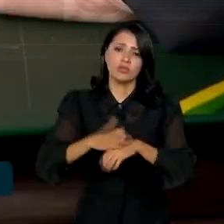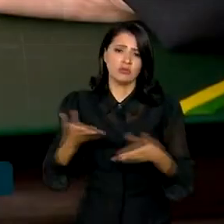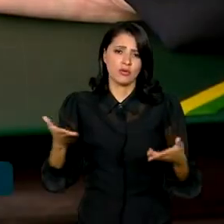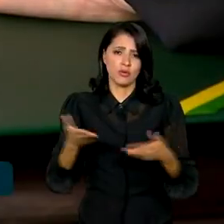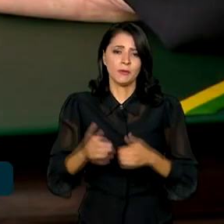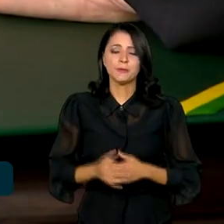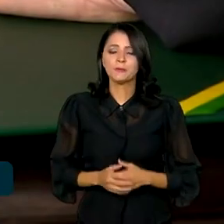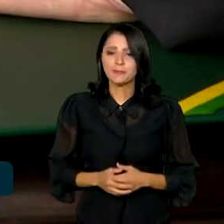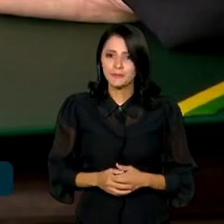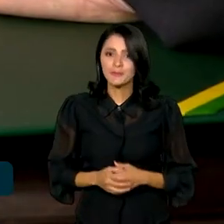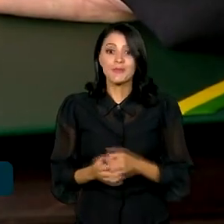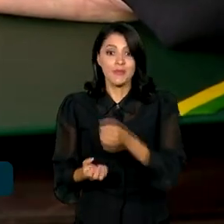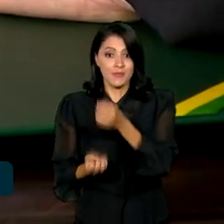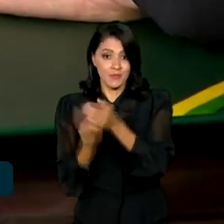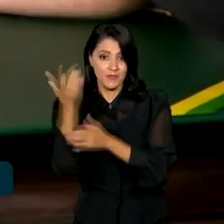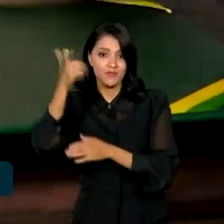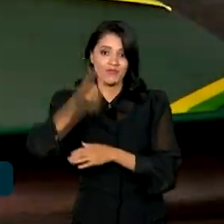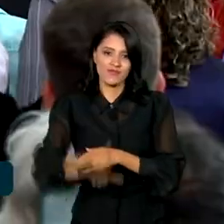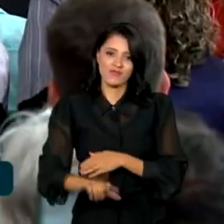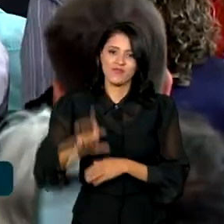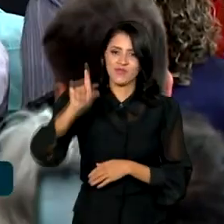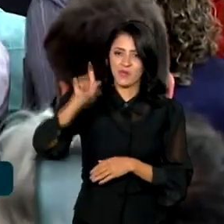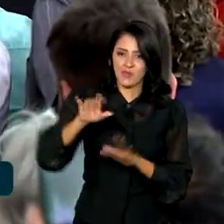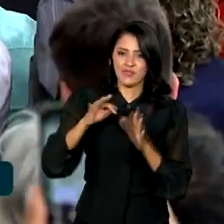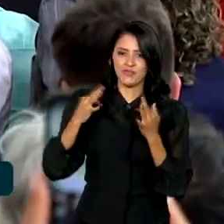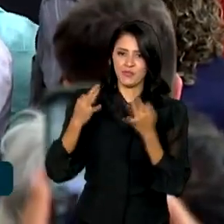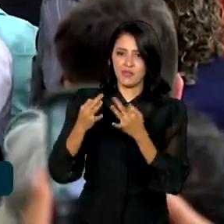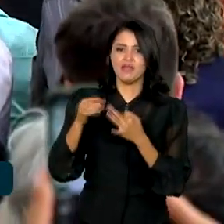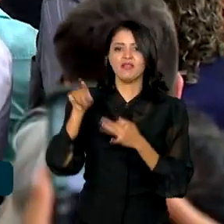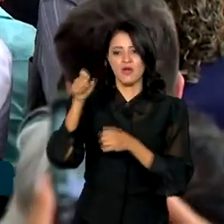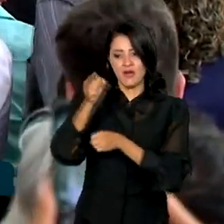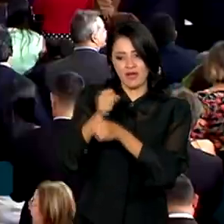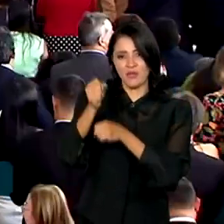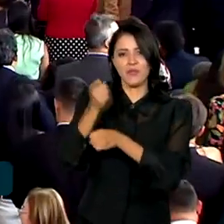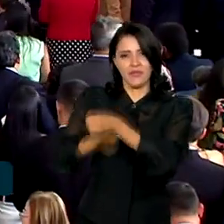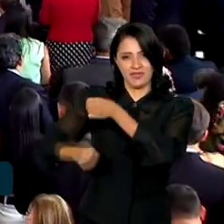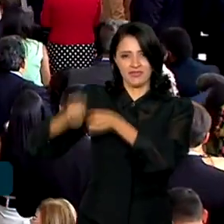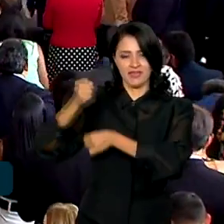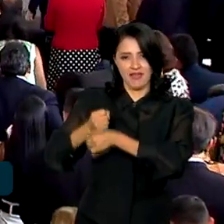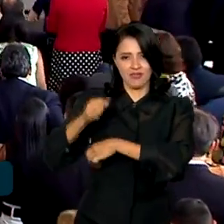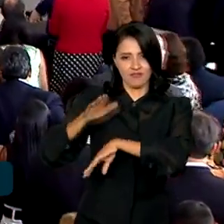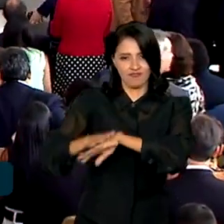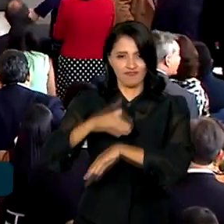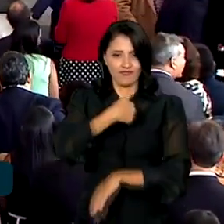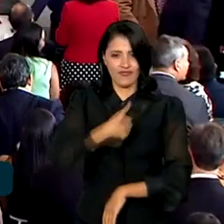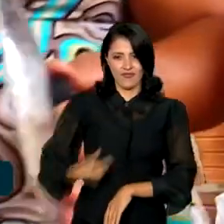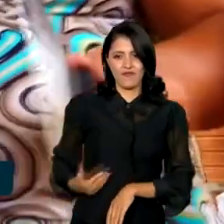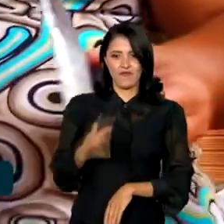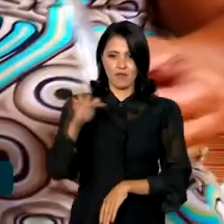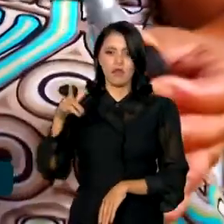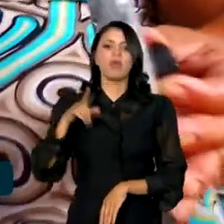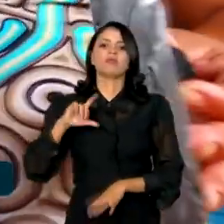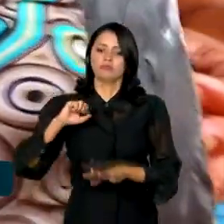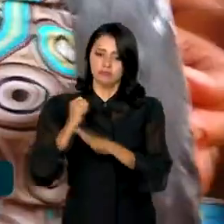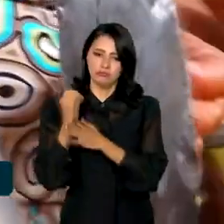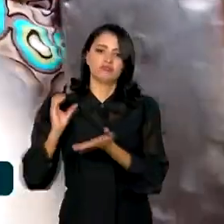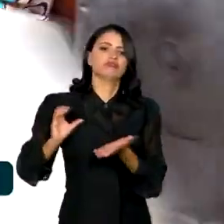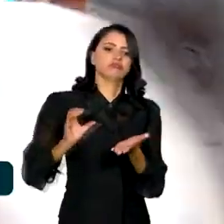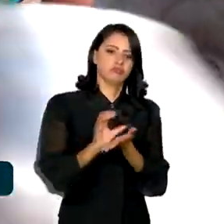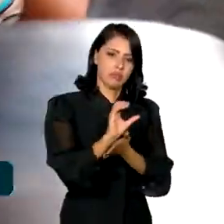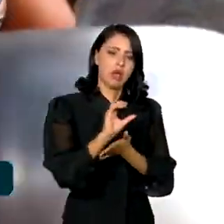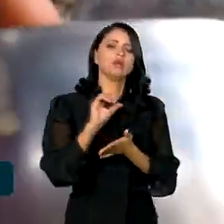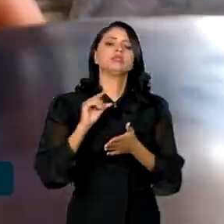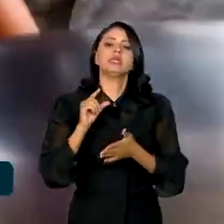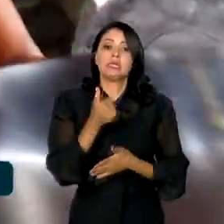Ao recriar o Bolsa Família no ano passado, o governo federal passou a garantir o repasse de, no mínimo,